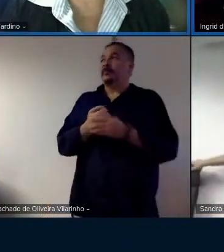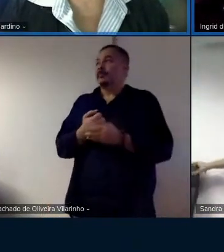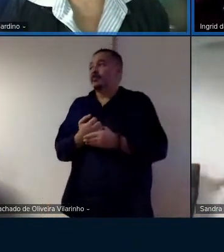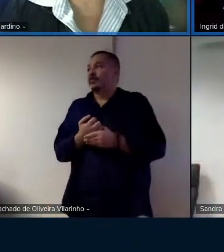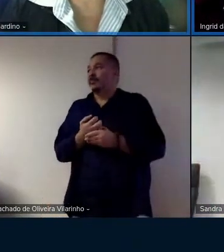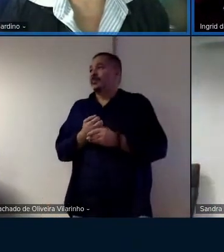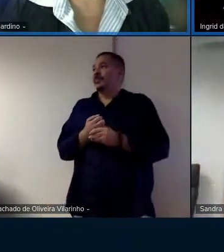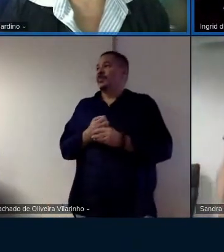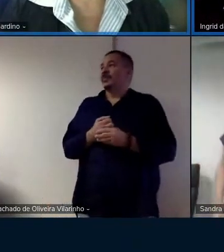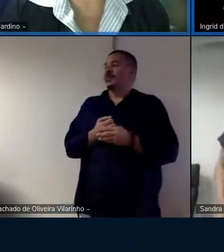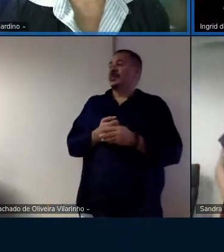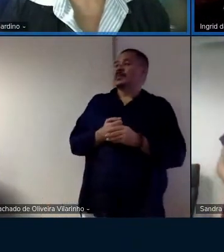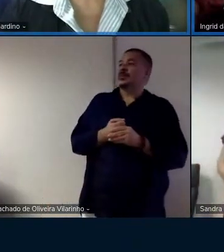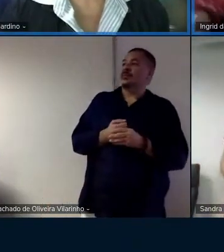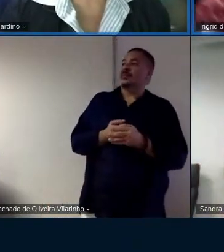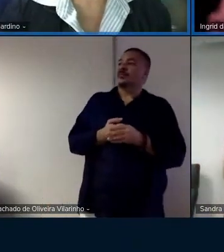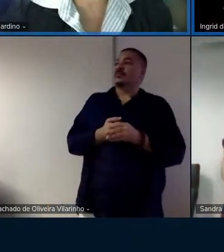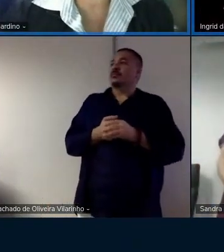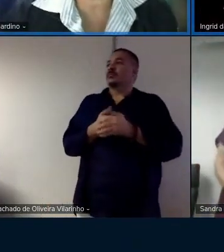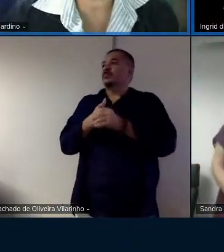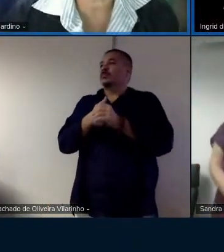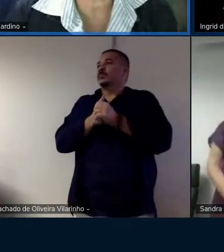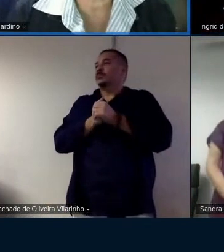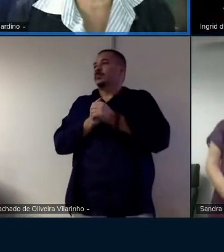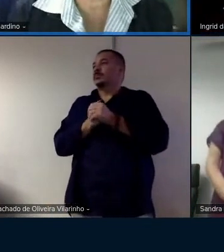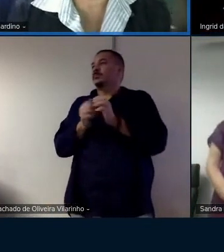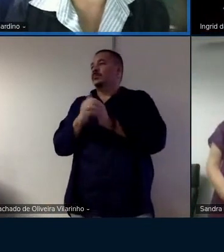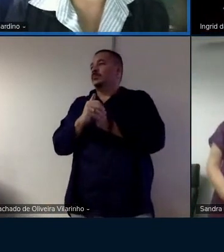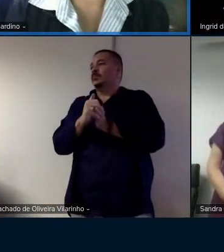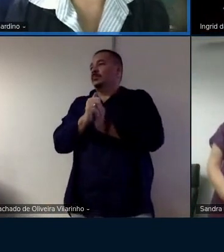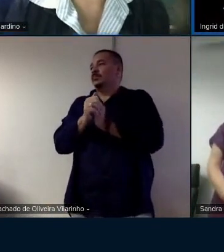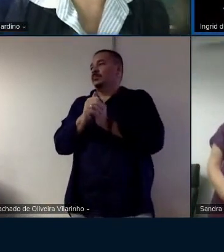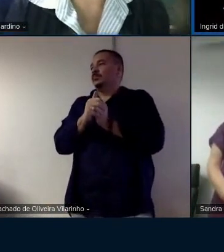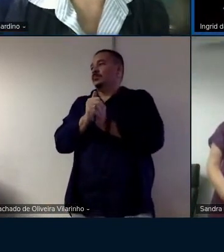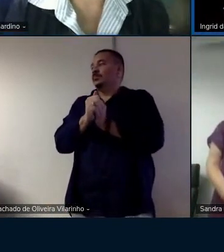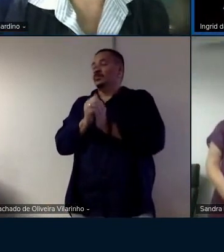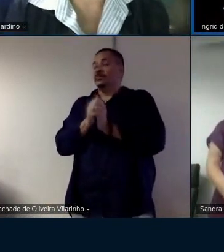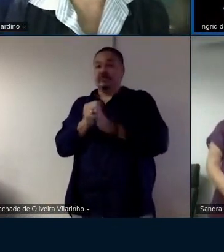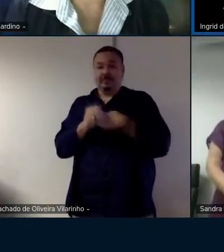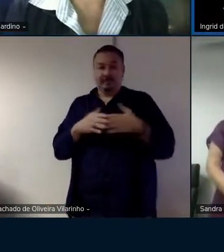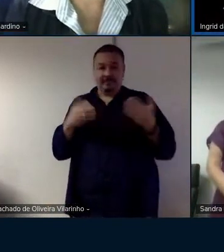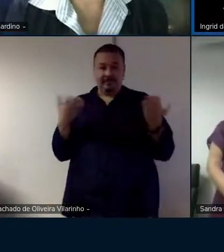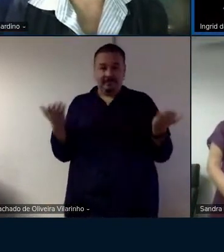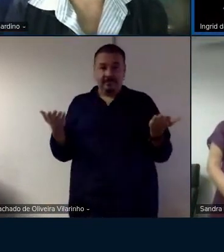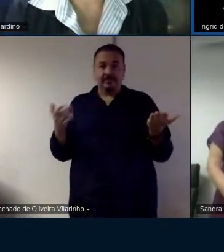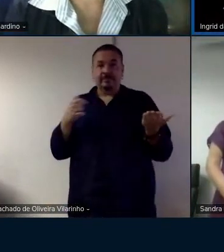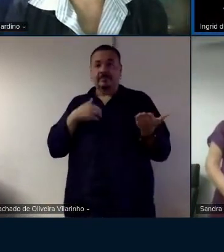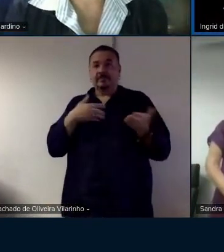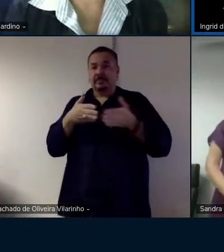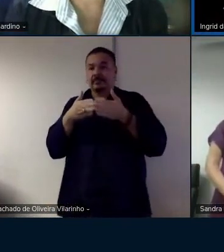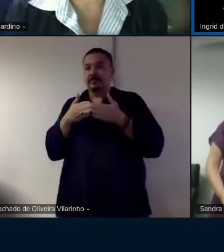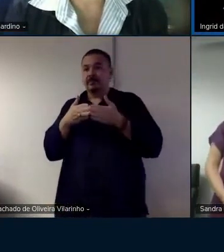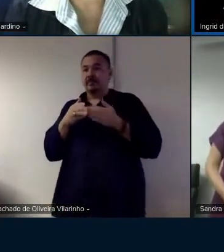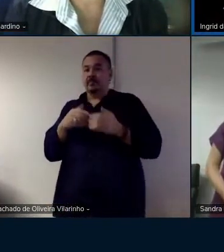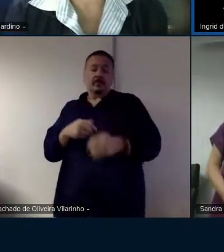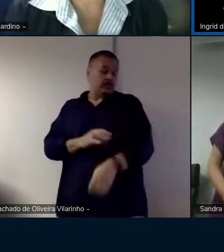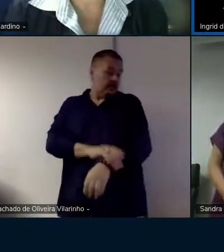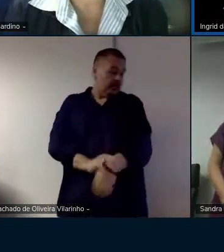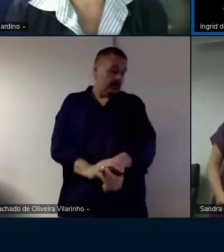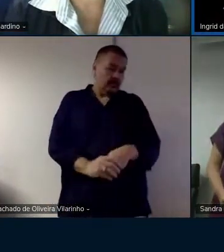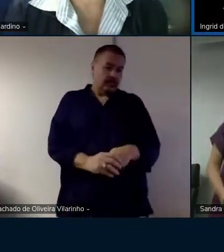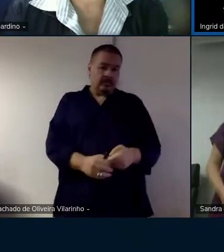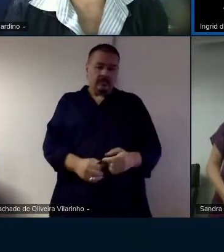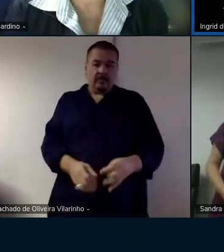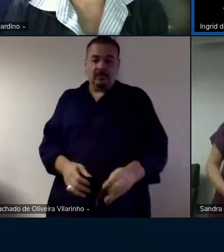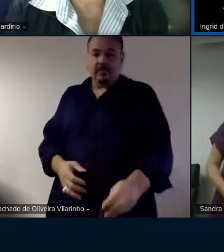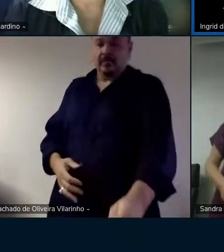aí agora tô isso agora tô vendo vocês então é vídeo pra sua irmã que vai com o celular